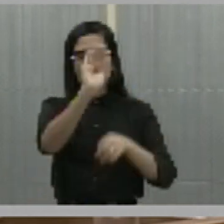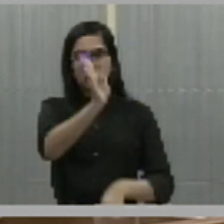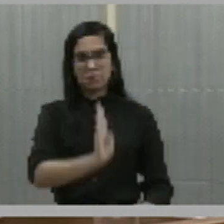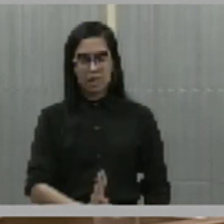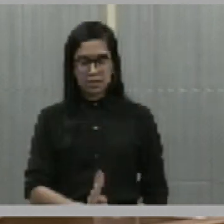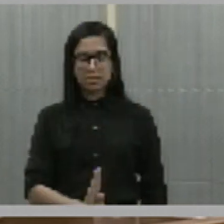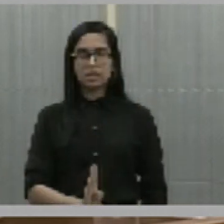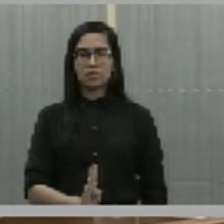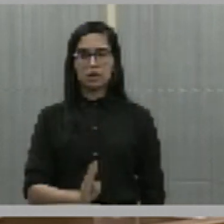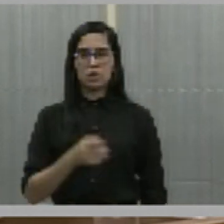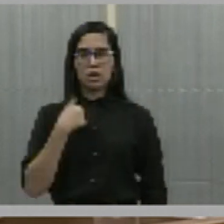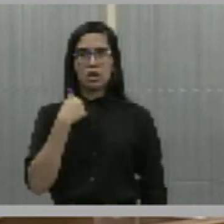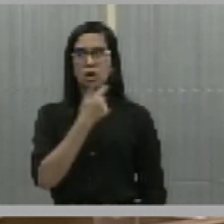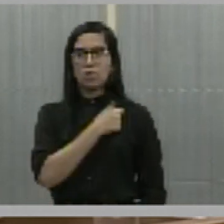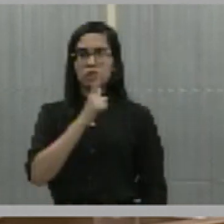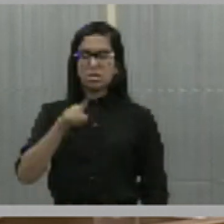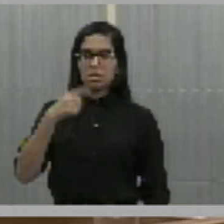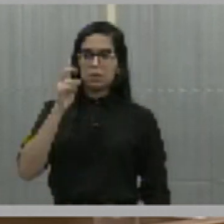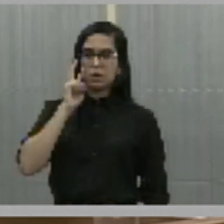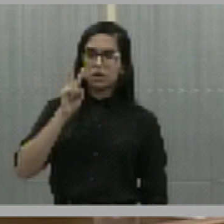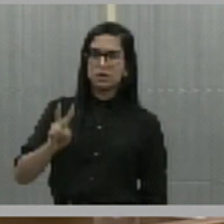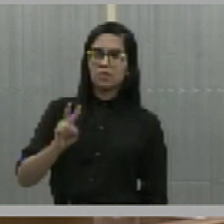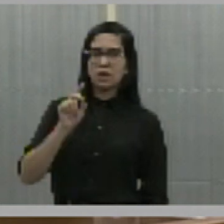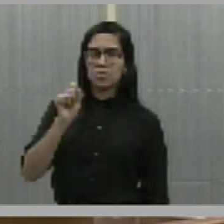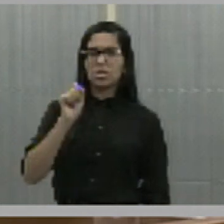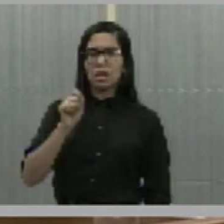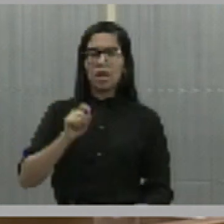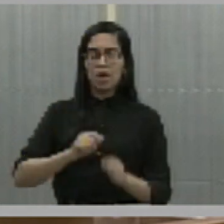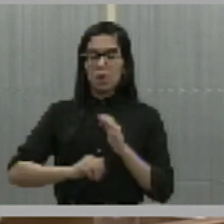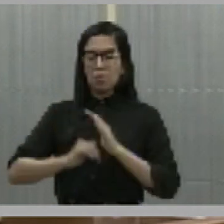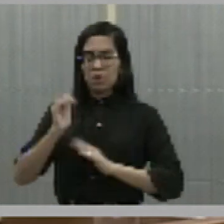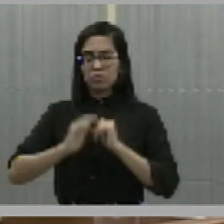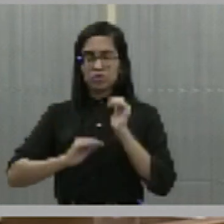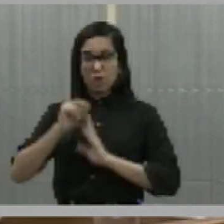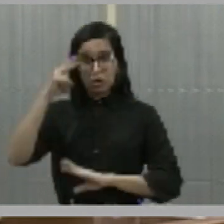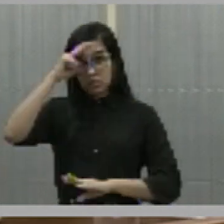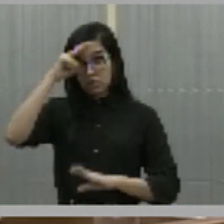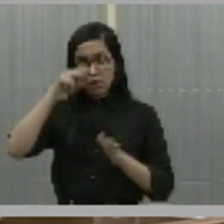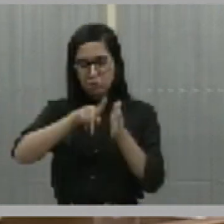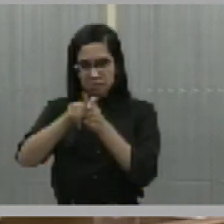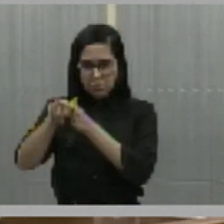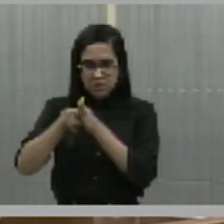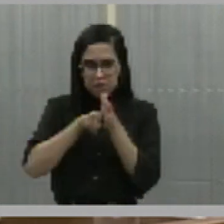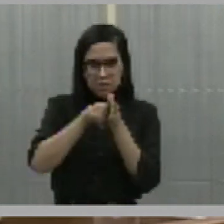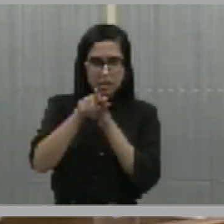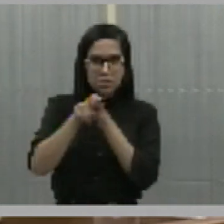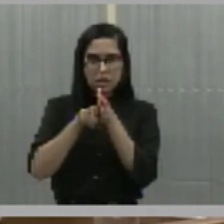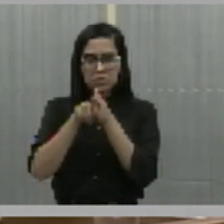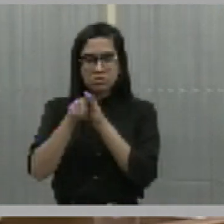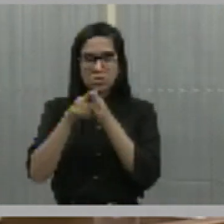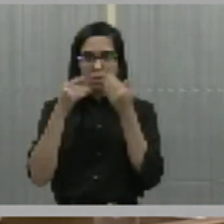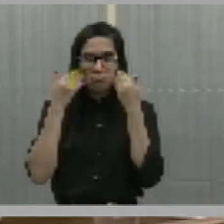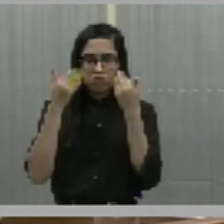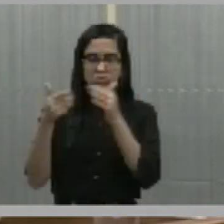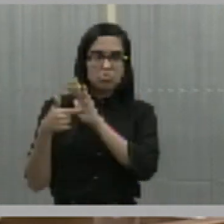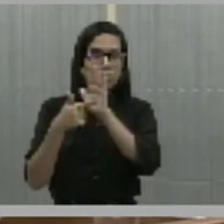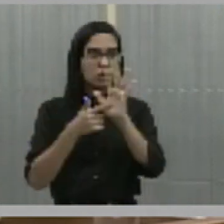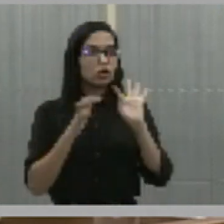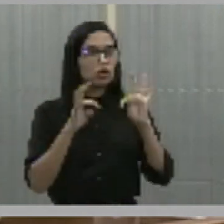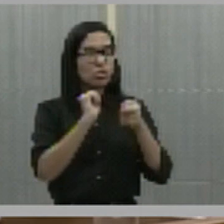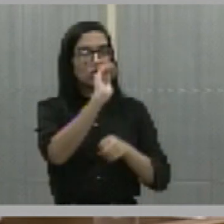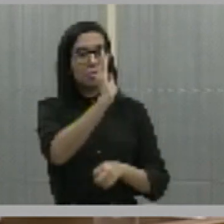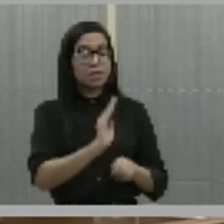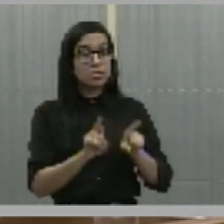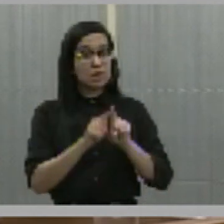temos o historiador Laurentino, que aqui esteve conosco, que começa a fazer, ver para o Brasil e para o restante do mundo a